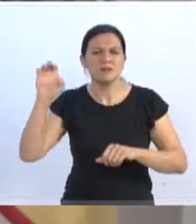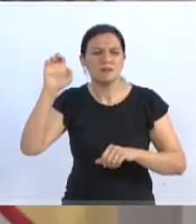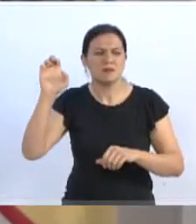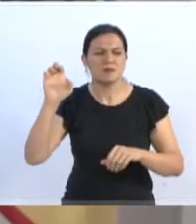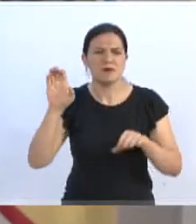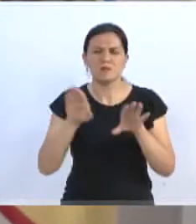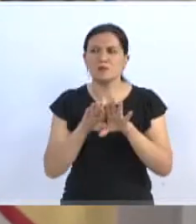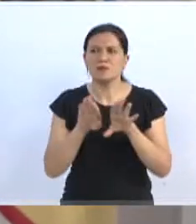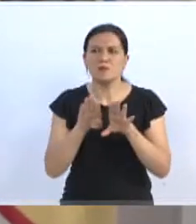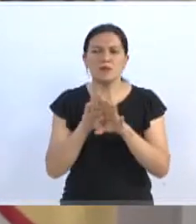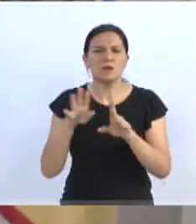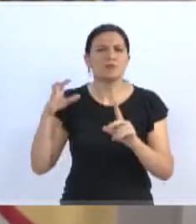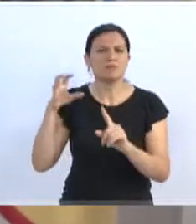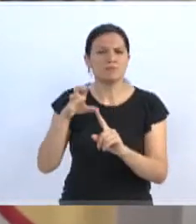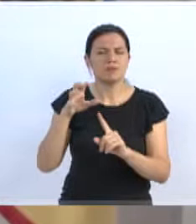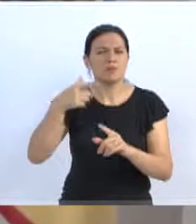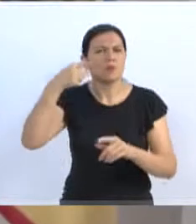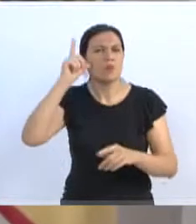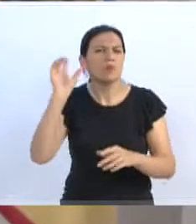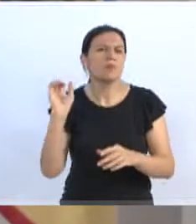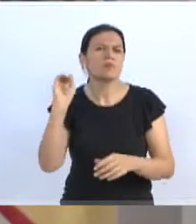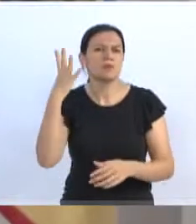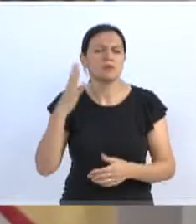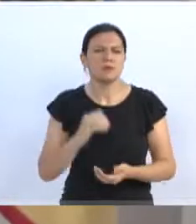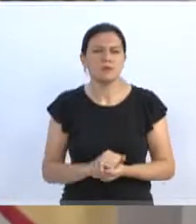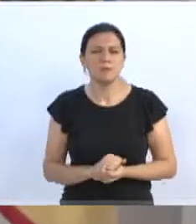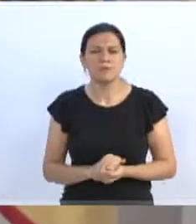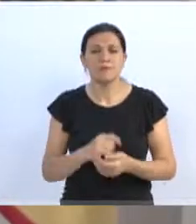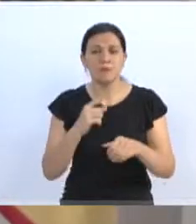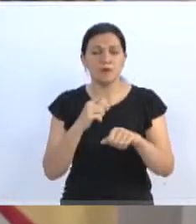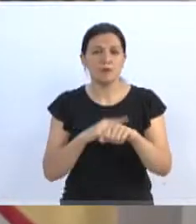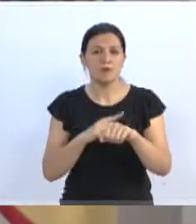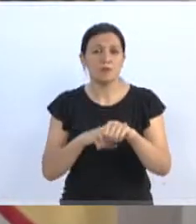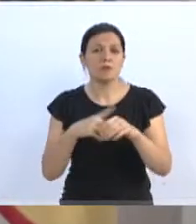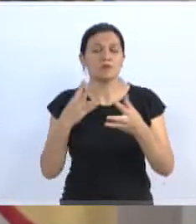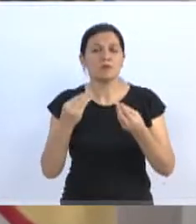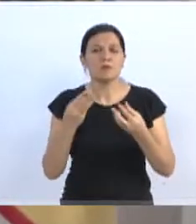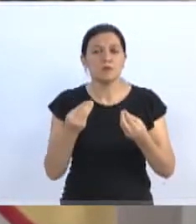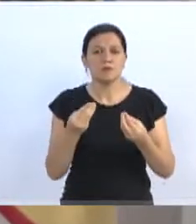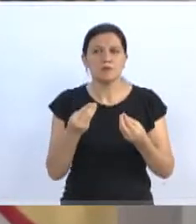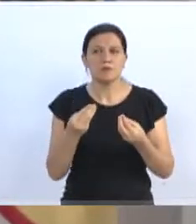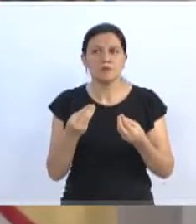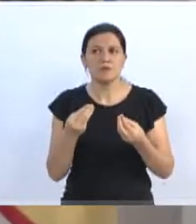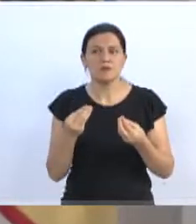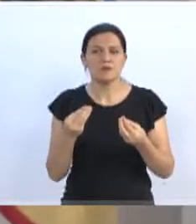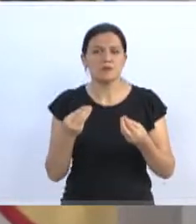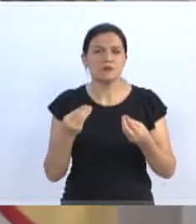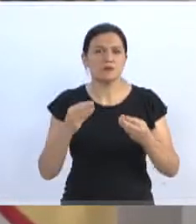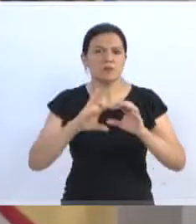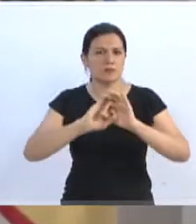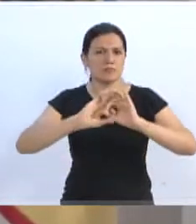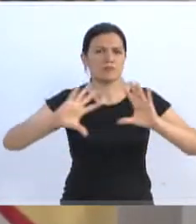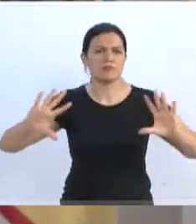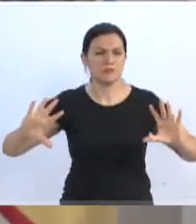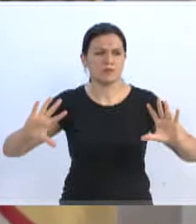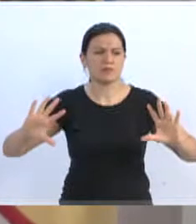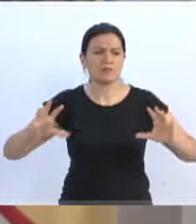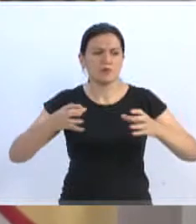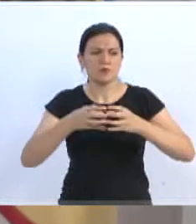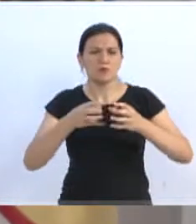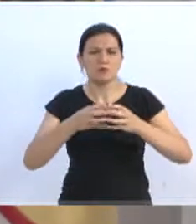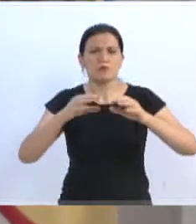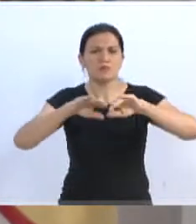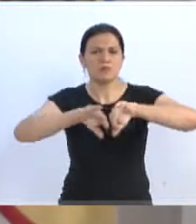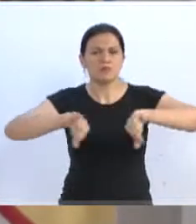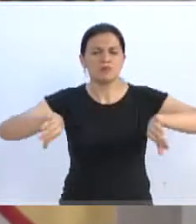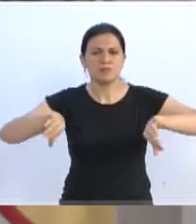com a interferência que aconteceu ontem, é um momento de uma destituição da executiva que nós tínhamos, com, inclusive,